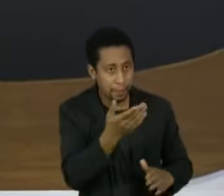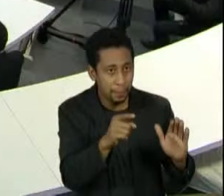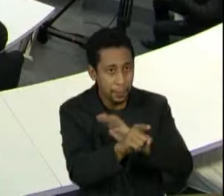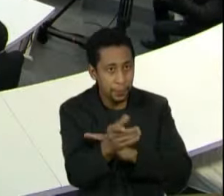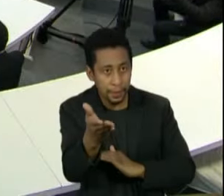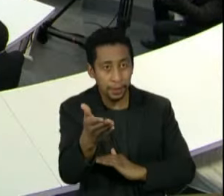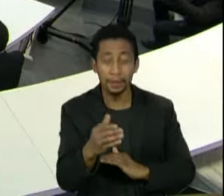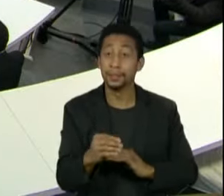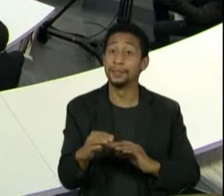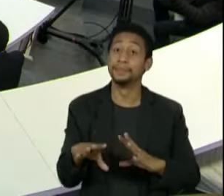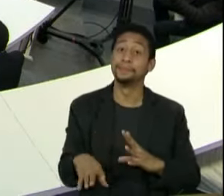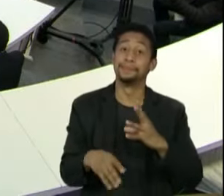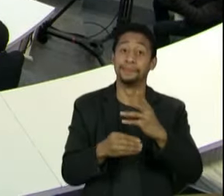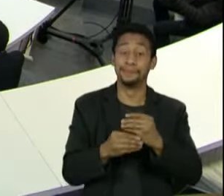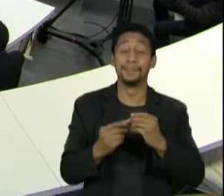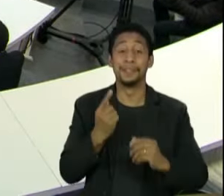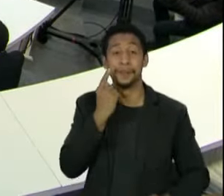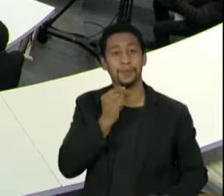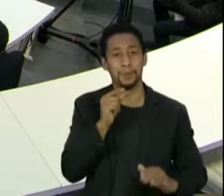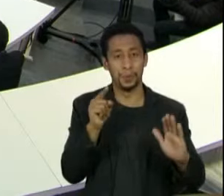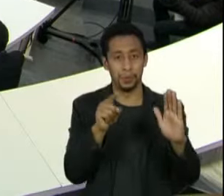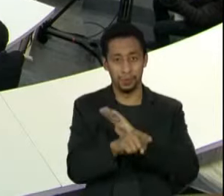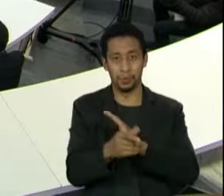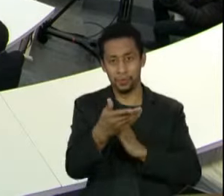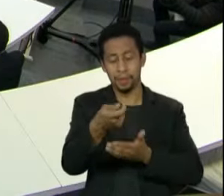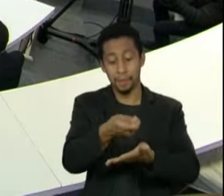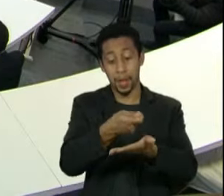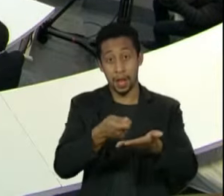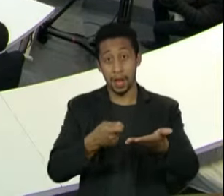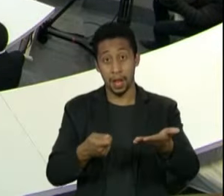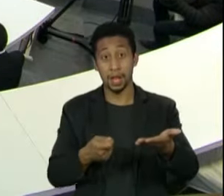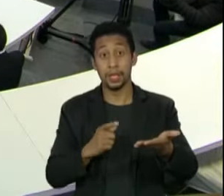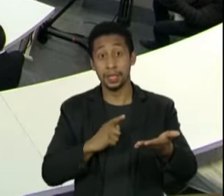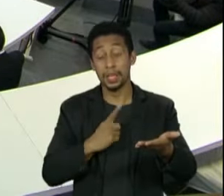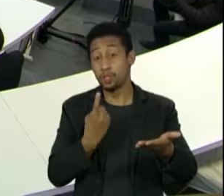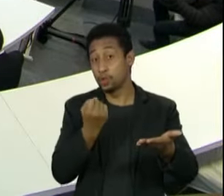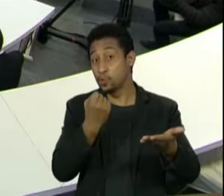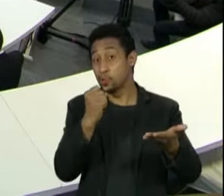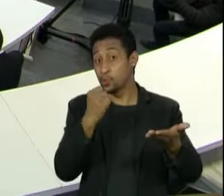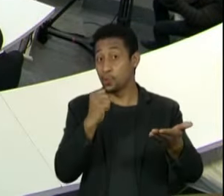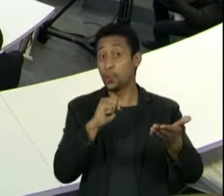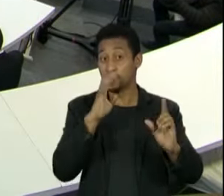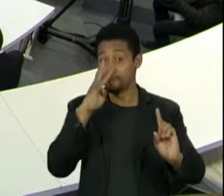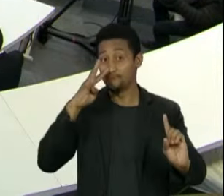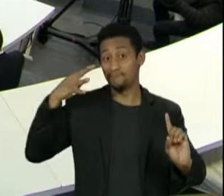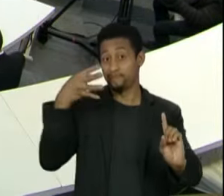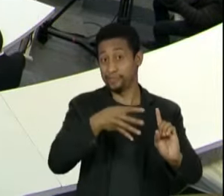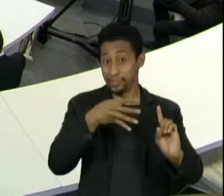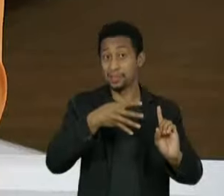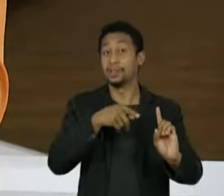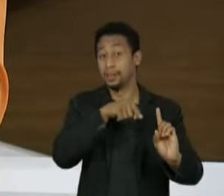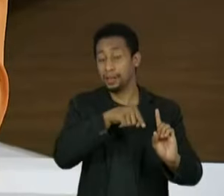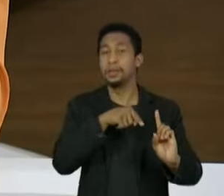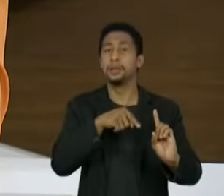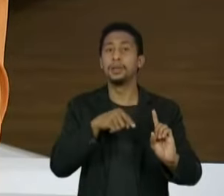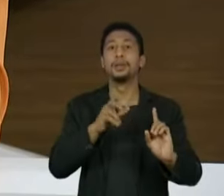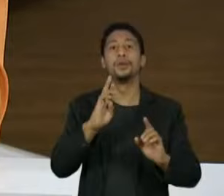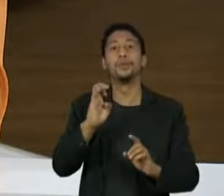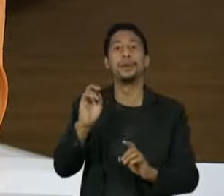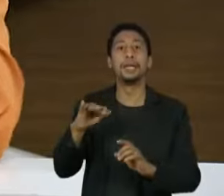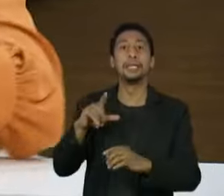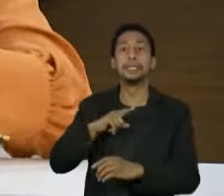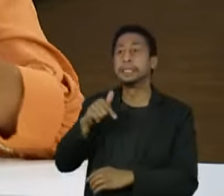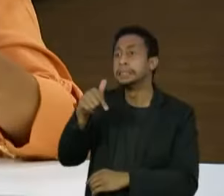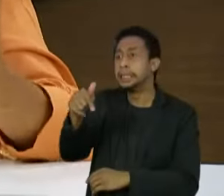só complementando essa pergunta da Vera, porque o relatório do senhor traz 18 indiciados, propõe o iniciamento de 18 pessoas, e do relator cerca de